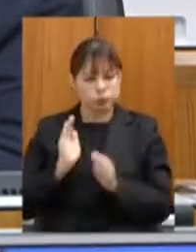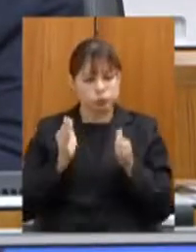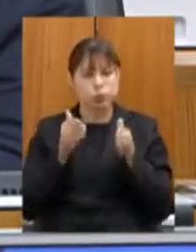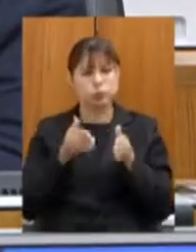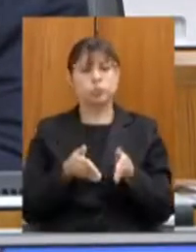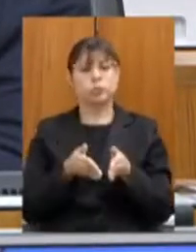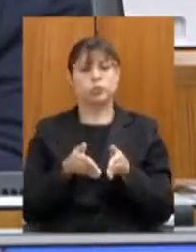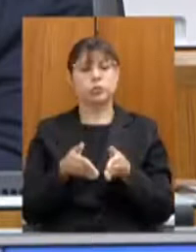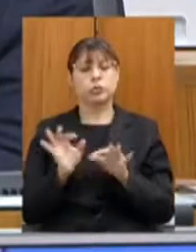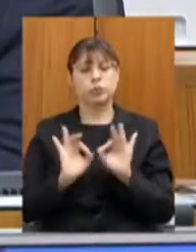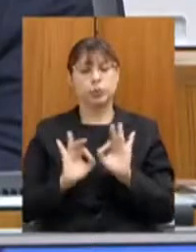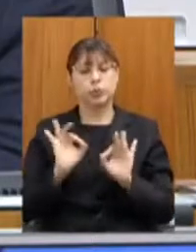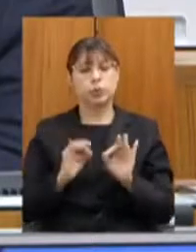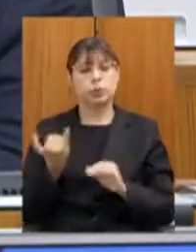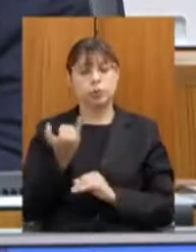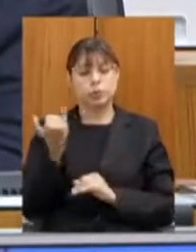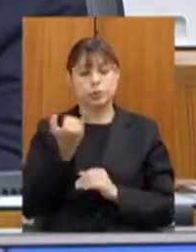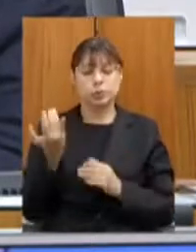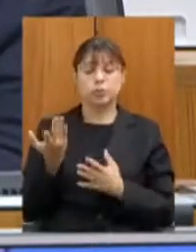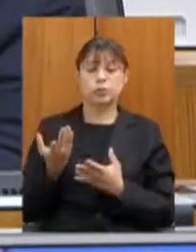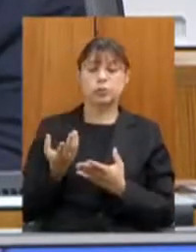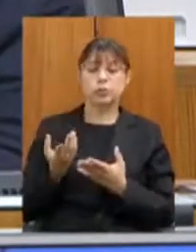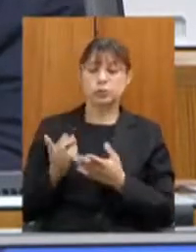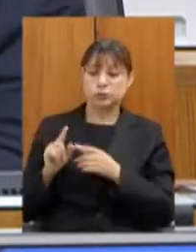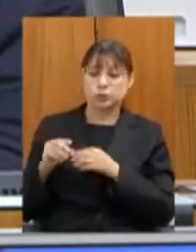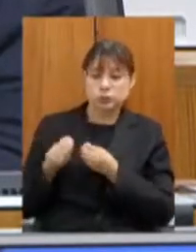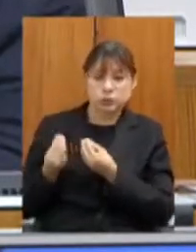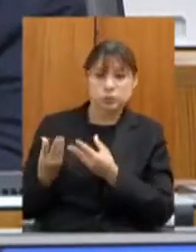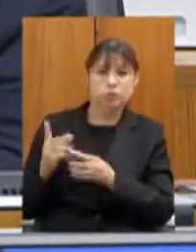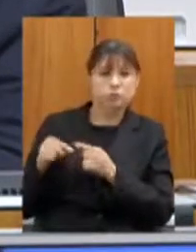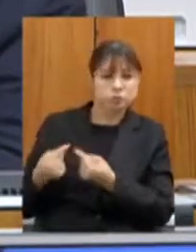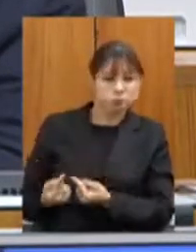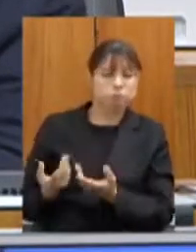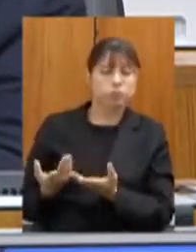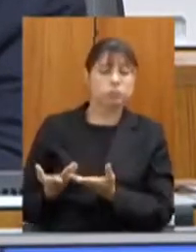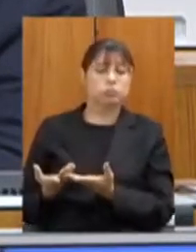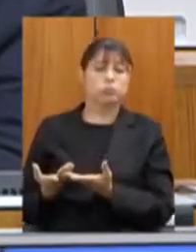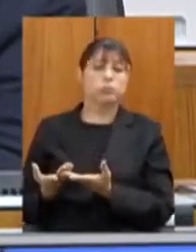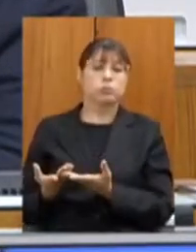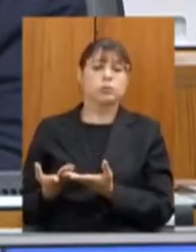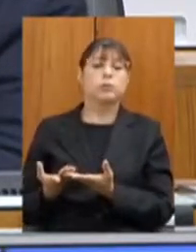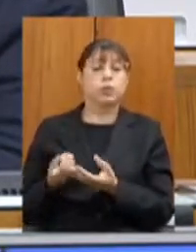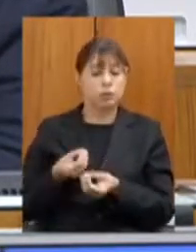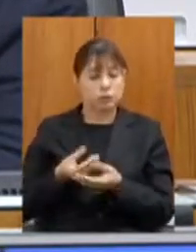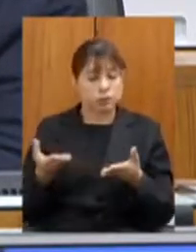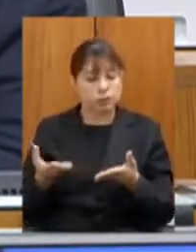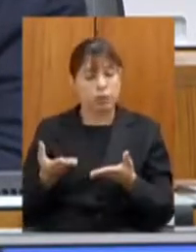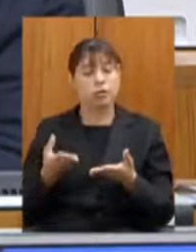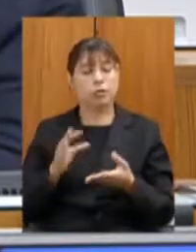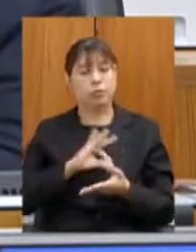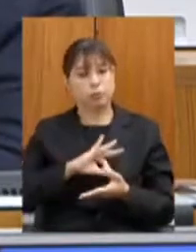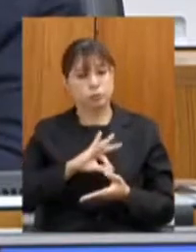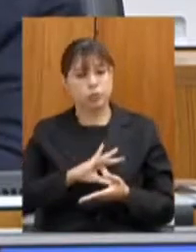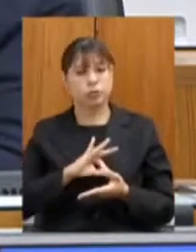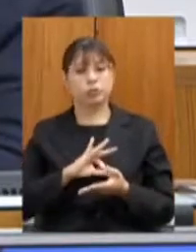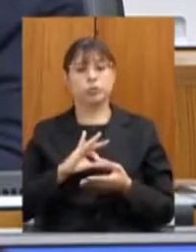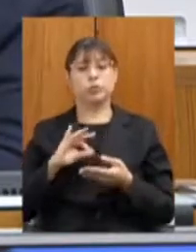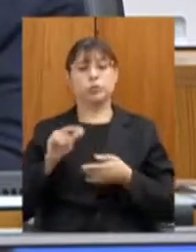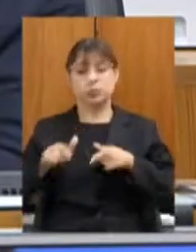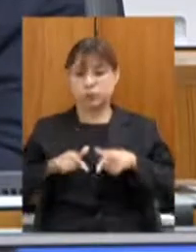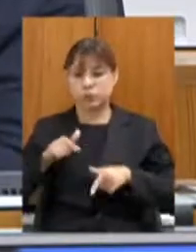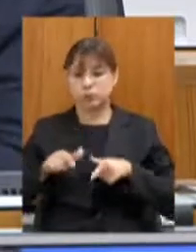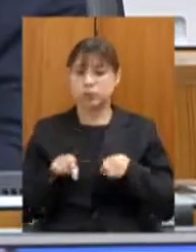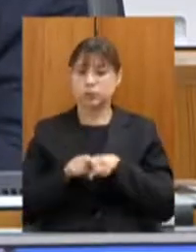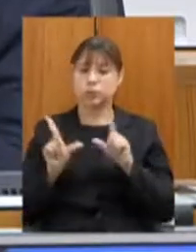programa importante programa de concessões que vai gerar emprego renda e acima de tudo